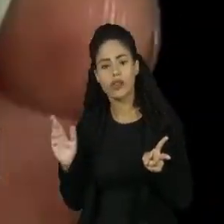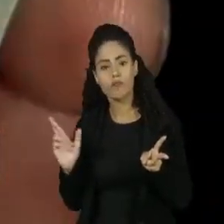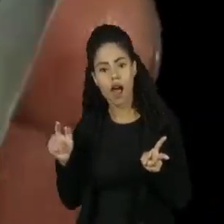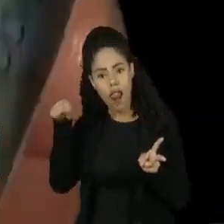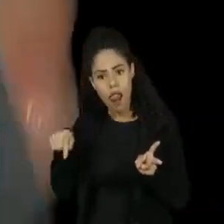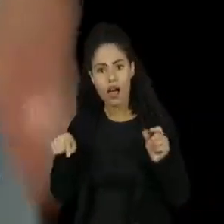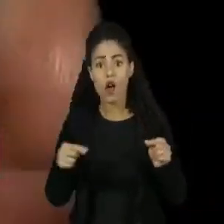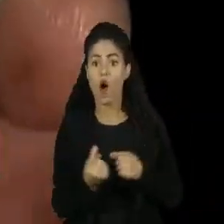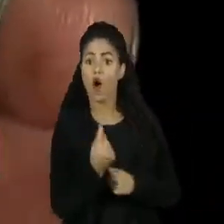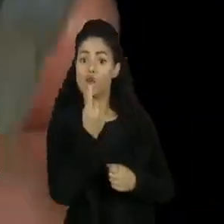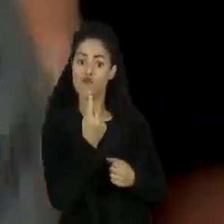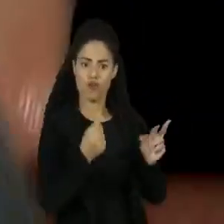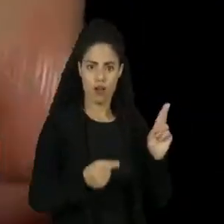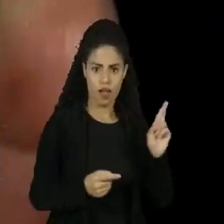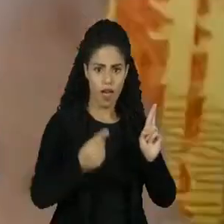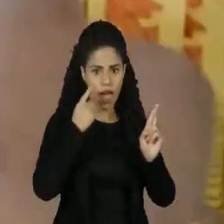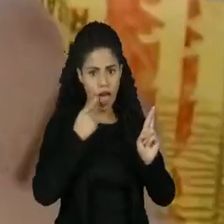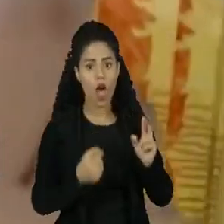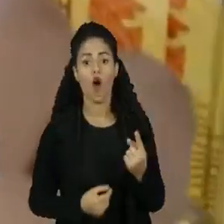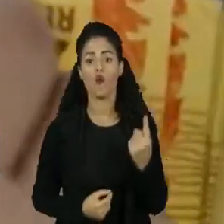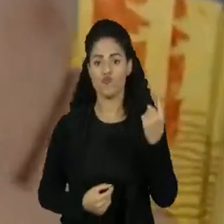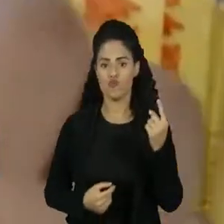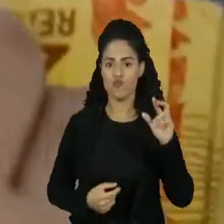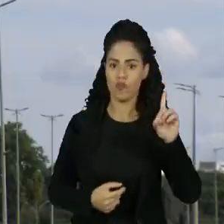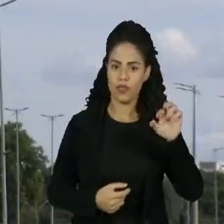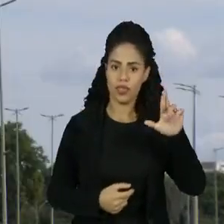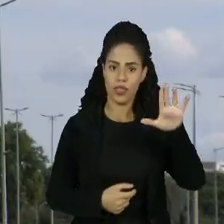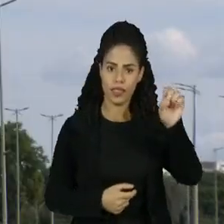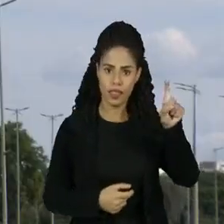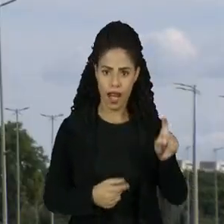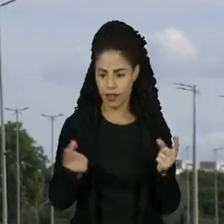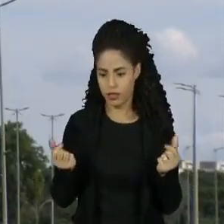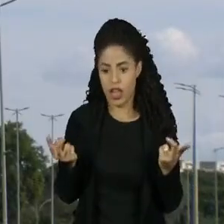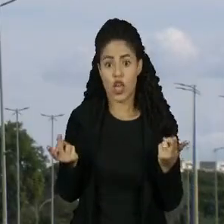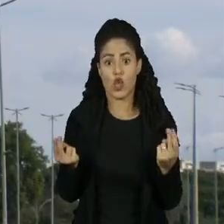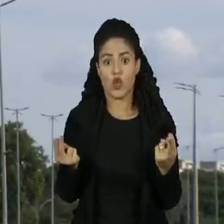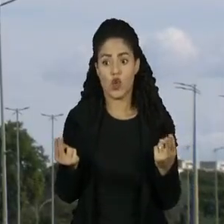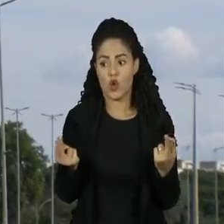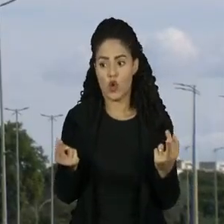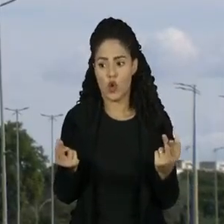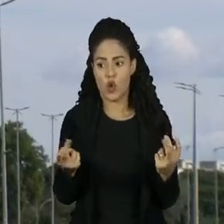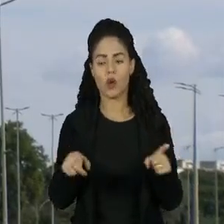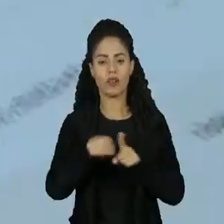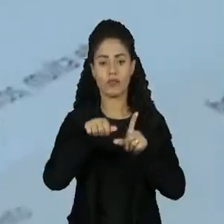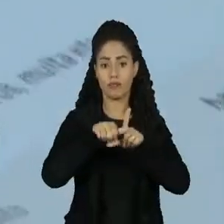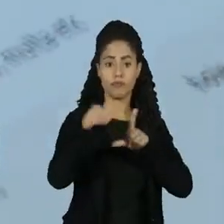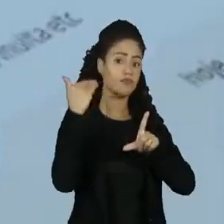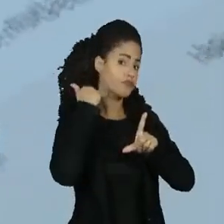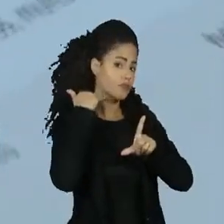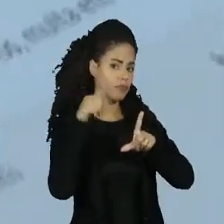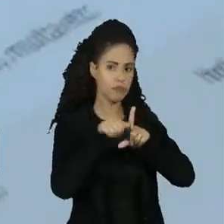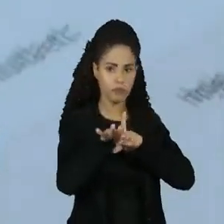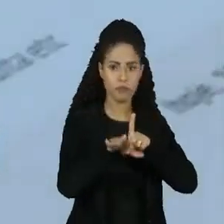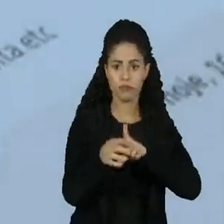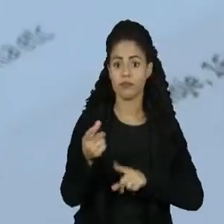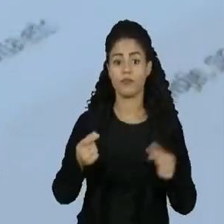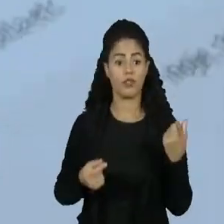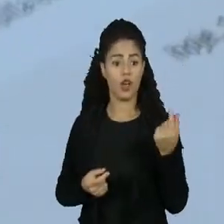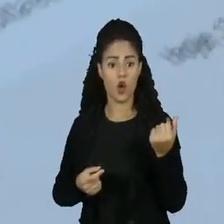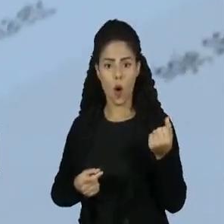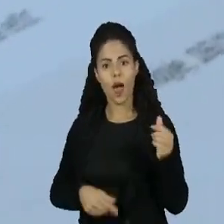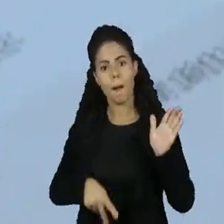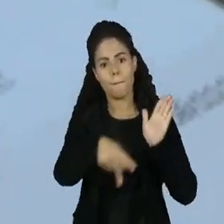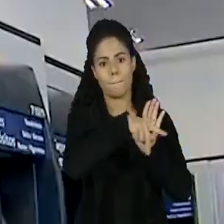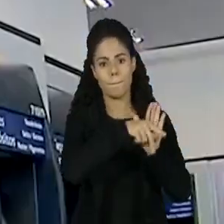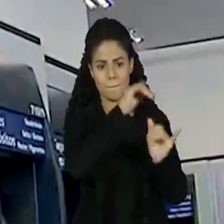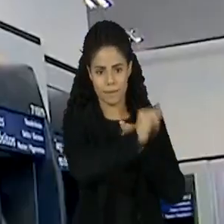um real valerá um DREX, com a moeda virtual sendo garantida pelo Banco Central. O real digital poderá